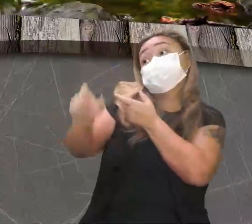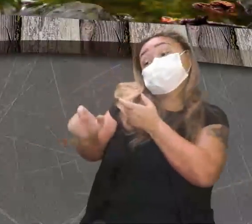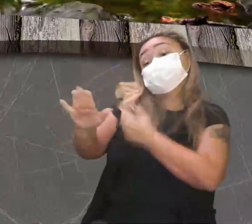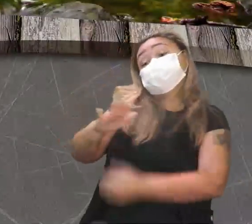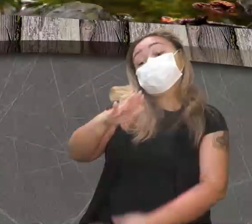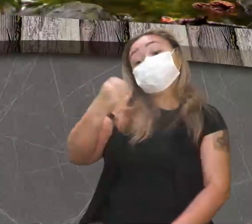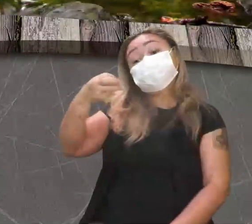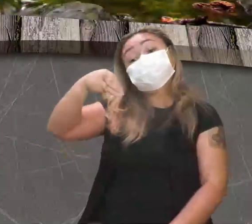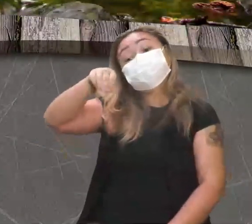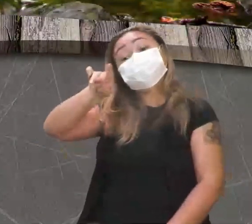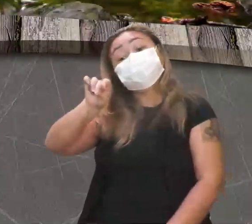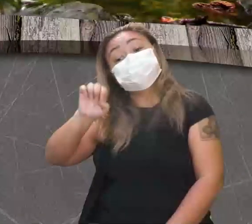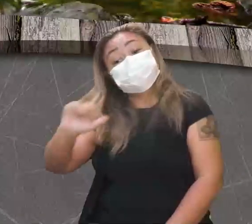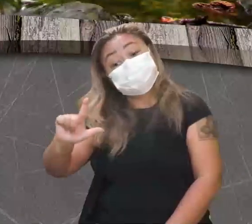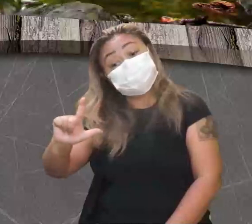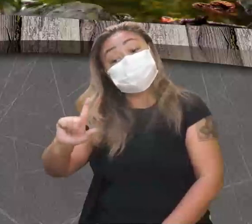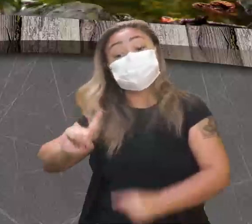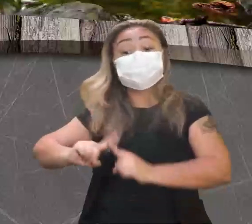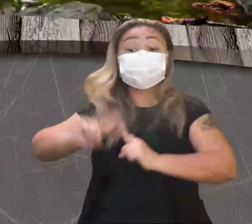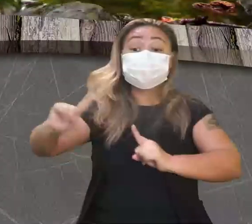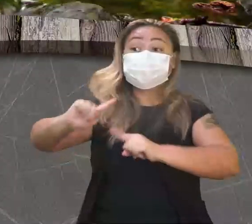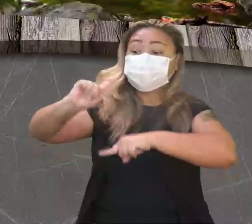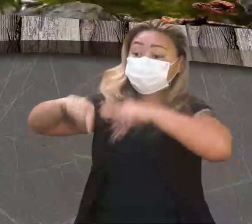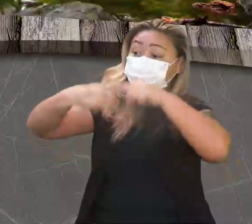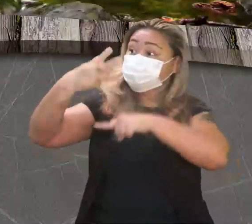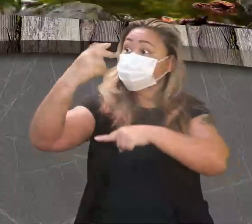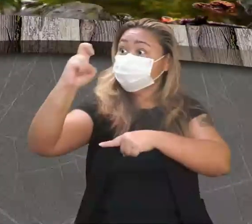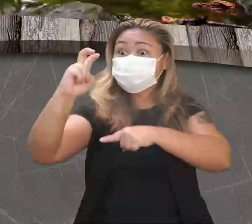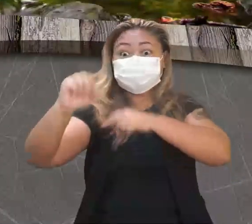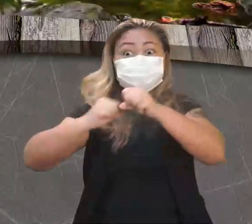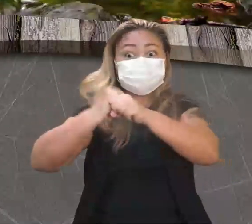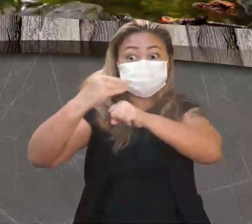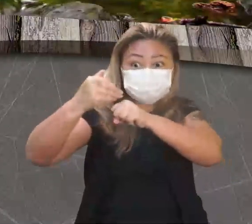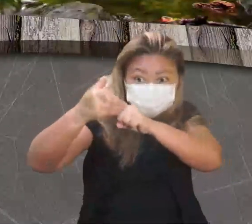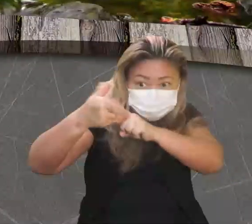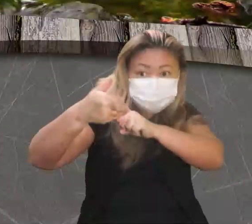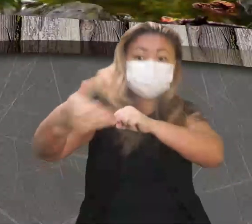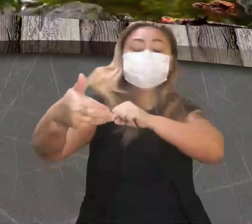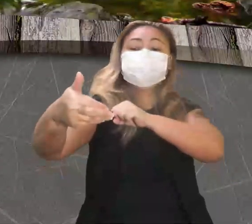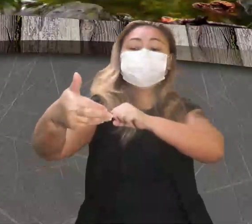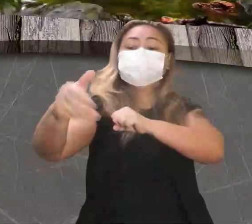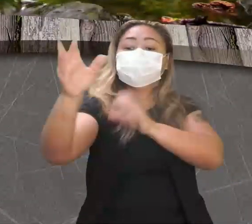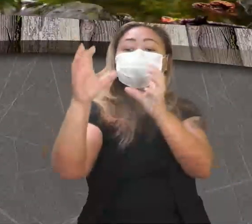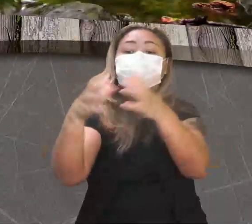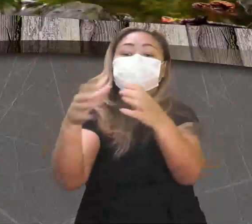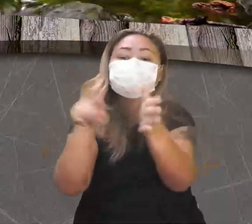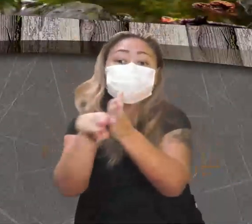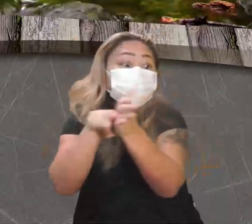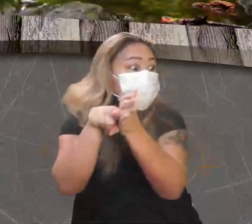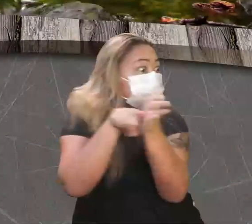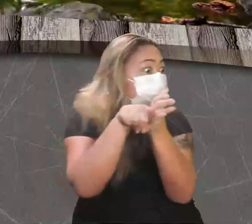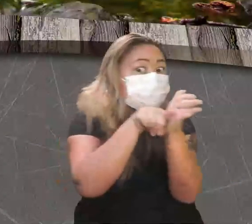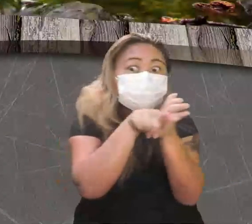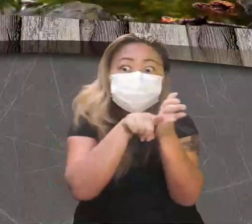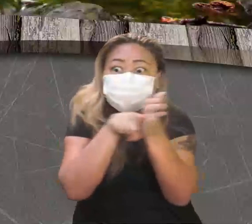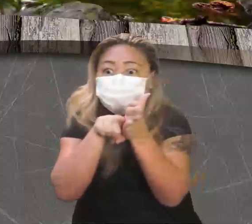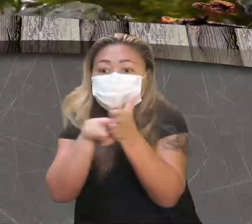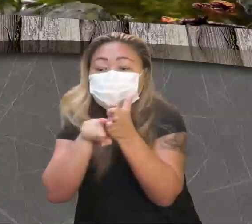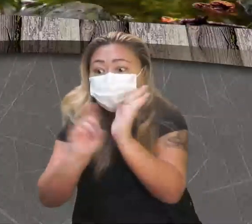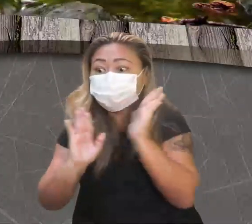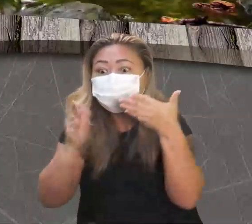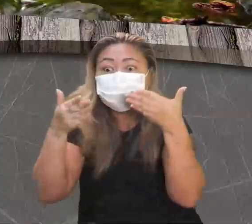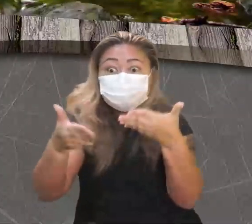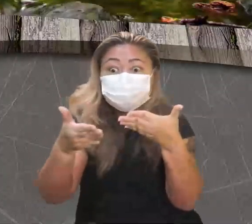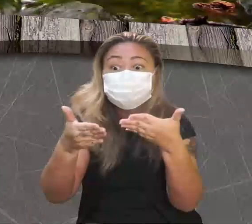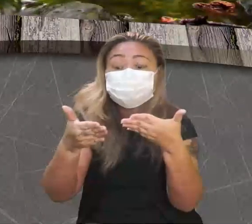faleceu também, né? Mas, aí, depois de 35 anos, veio, então, um grupo de pesquisadores que deram